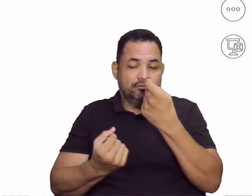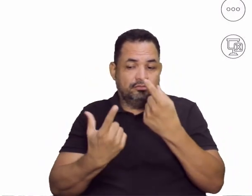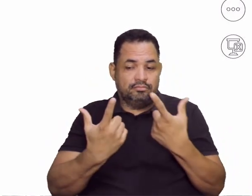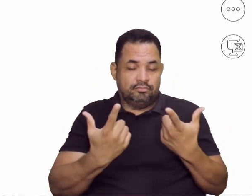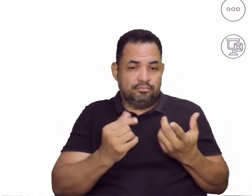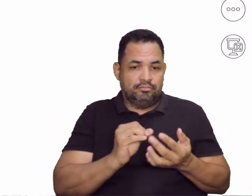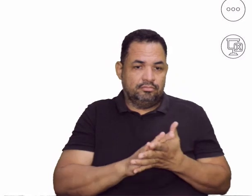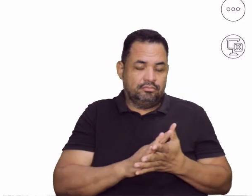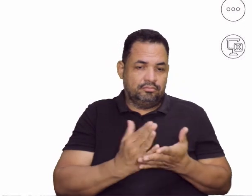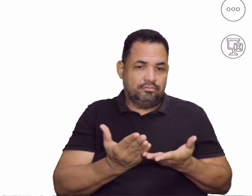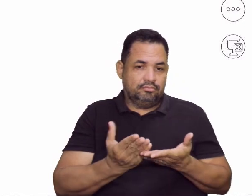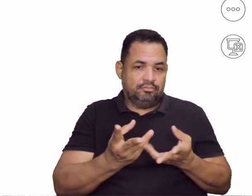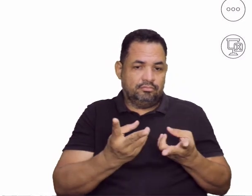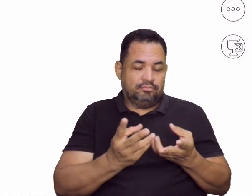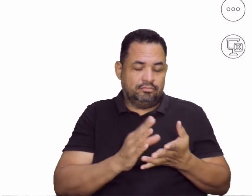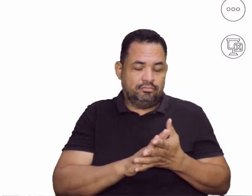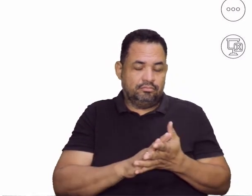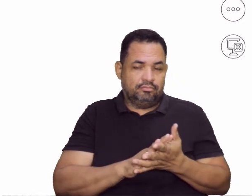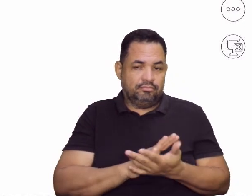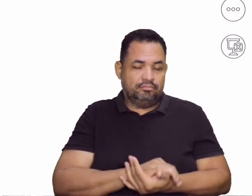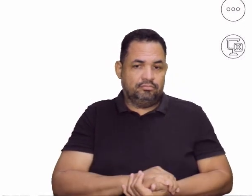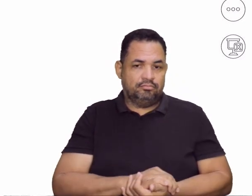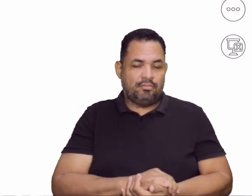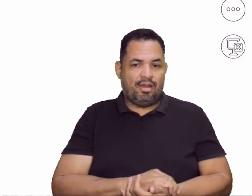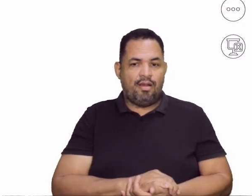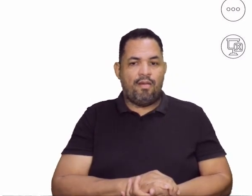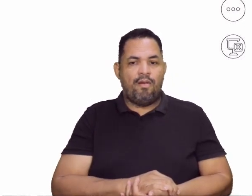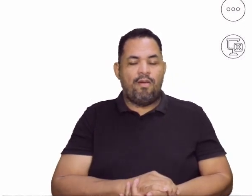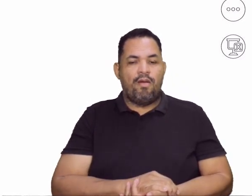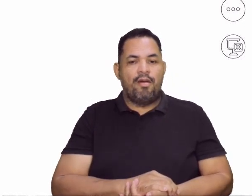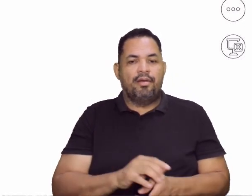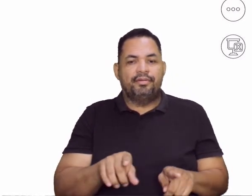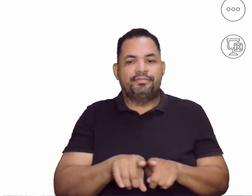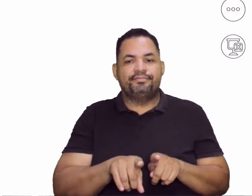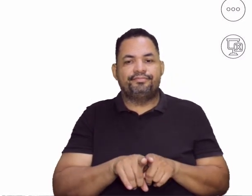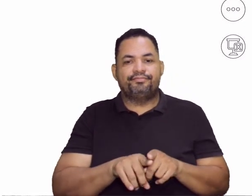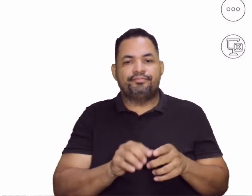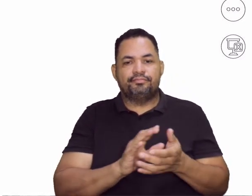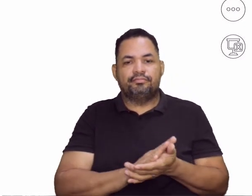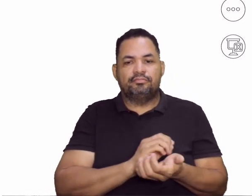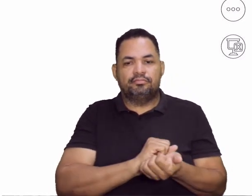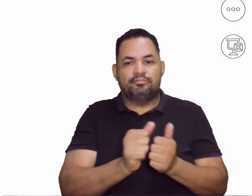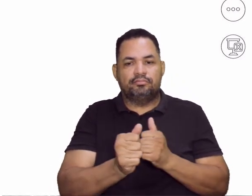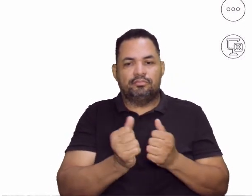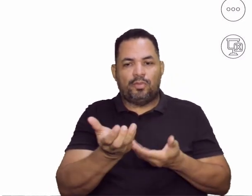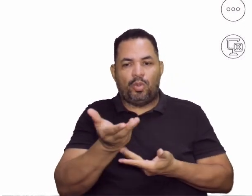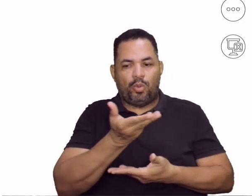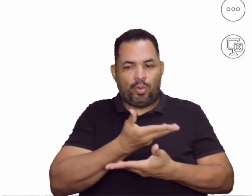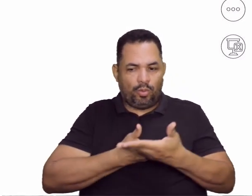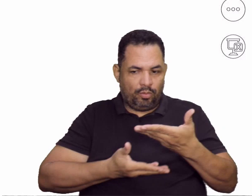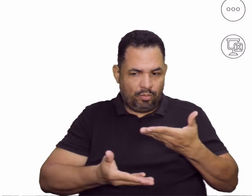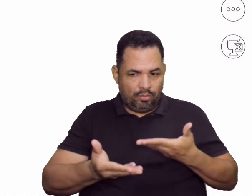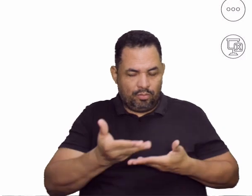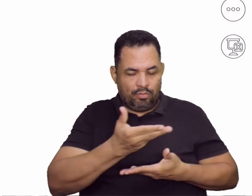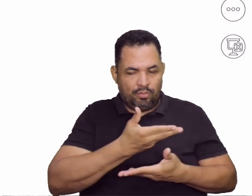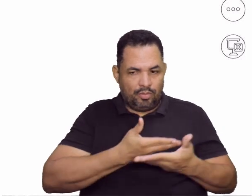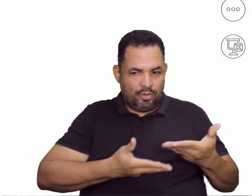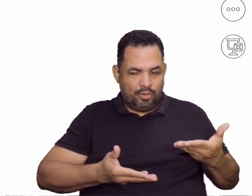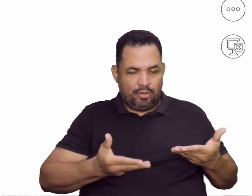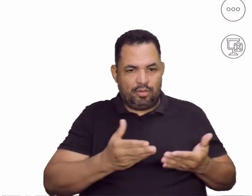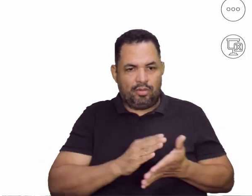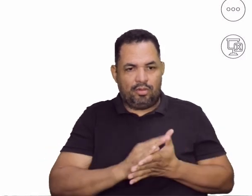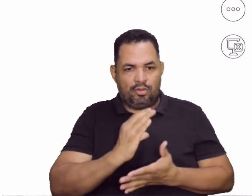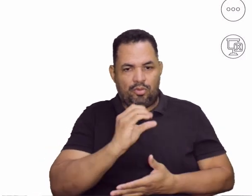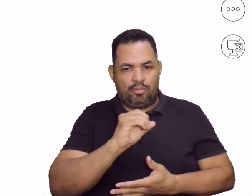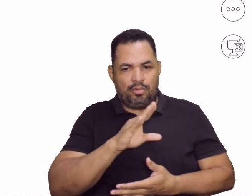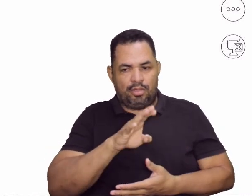Que explora-se muito nas aulas de educação física. Nós temos aí os jogos cooperativos, que eu, professora Iris,